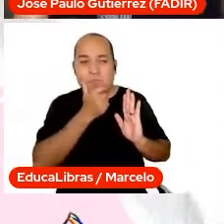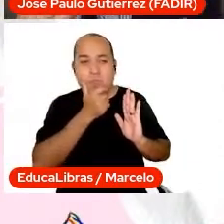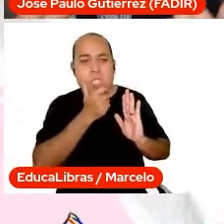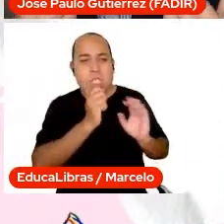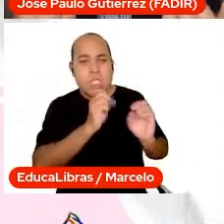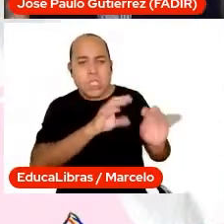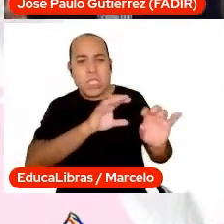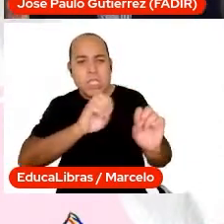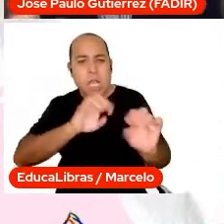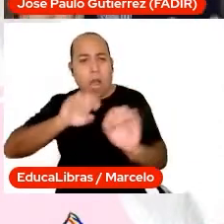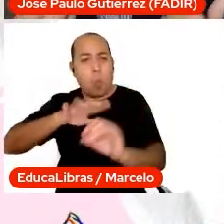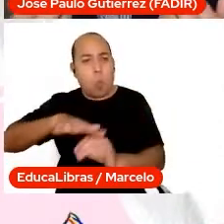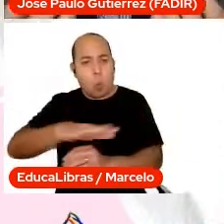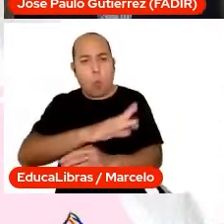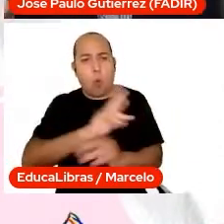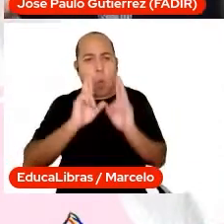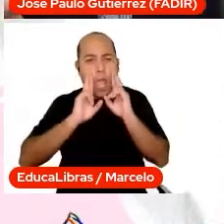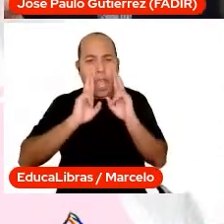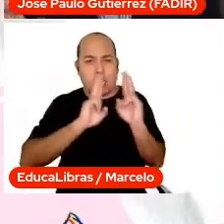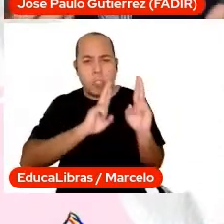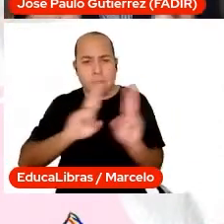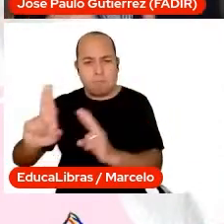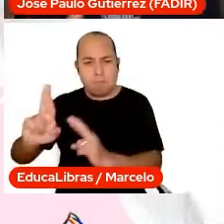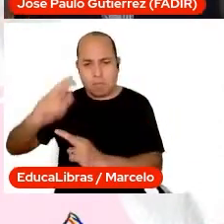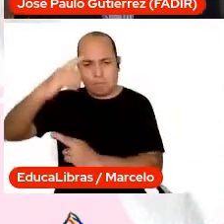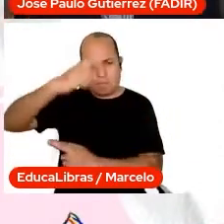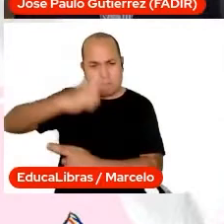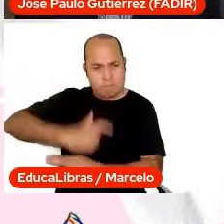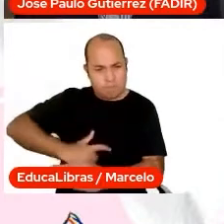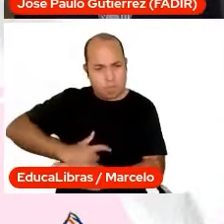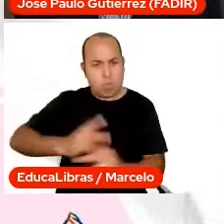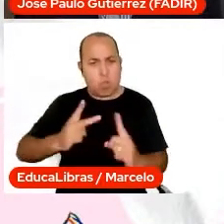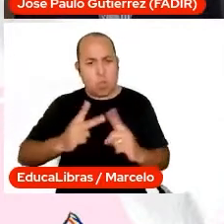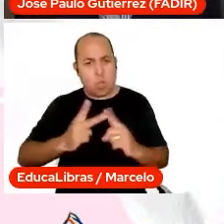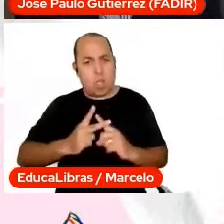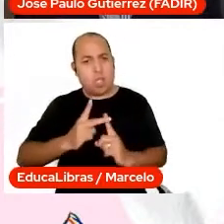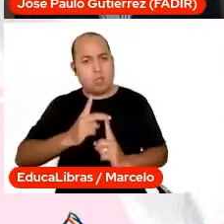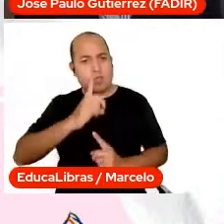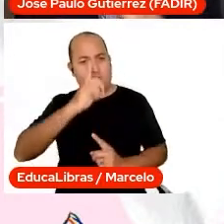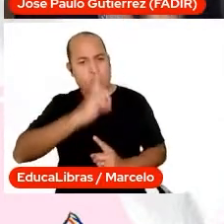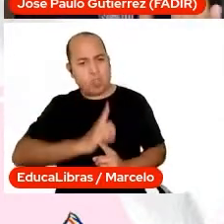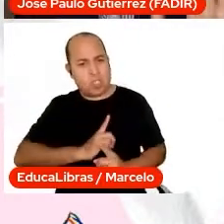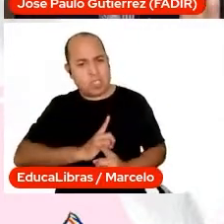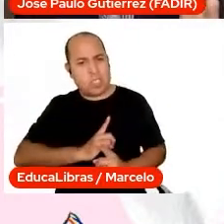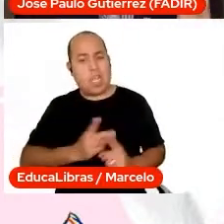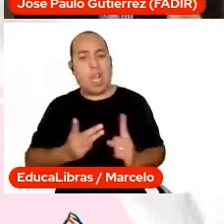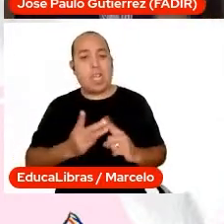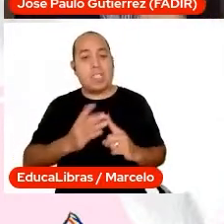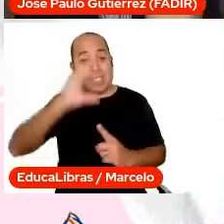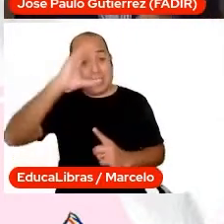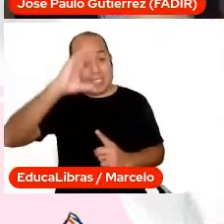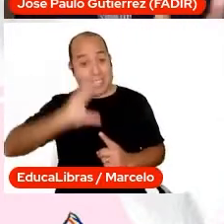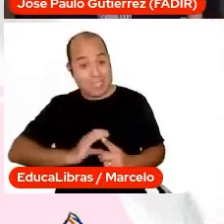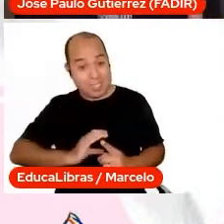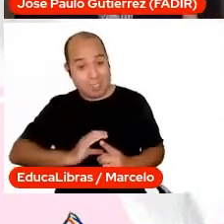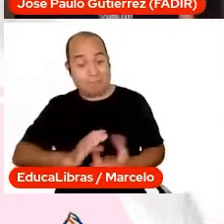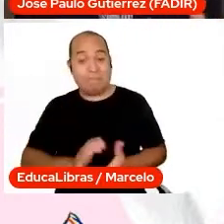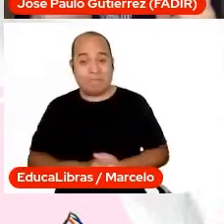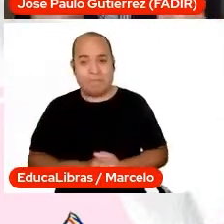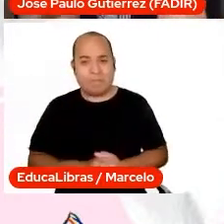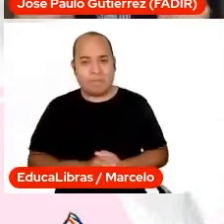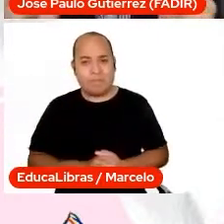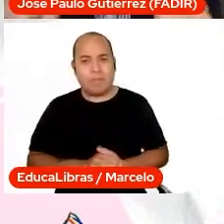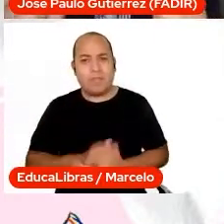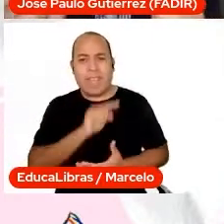pessoa, a sua dignidade, e a sua cidadania. Então, o Instituto de Direitos Humanos, é uma UCIPE, sem fins lucrativos, que busca trabalhar